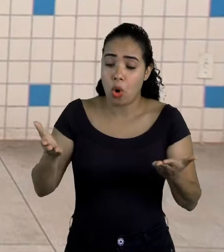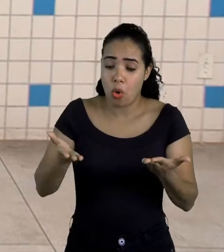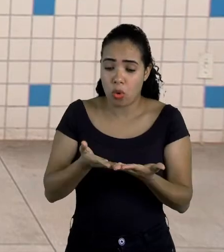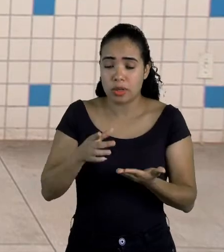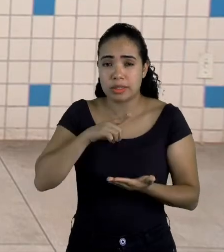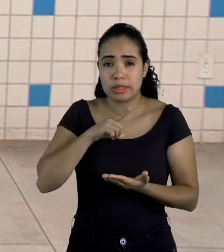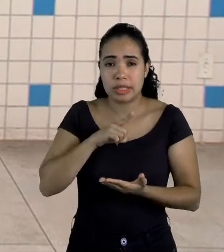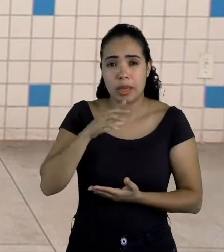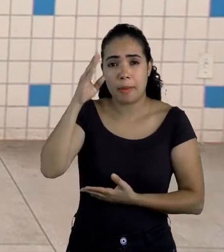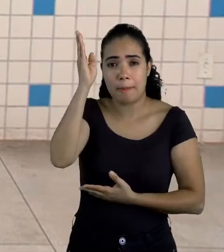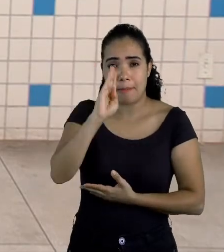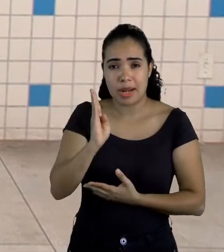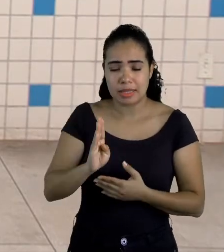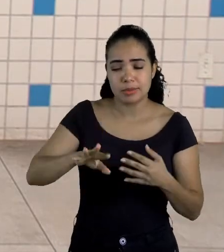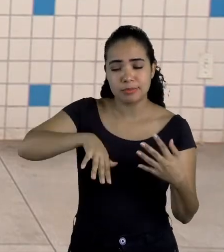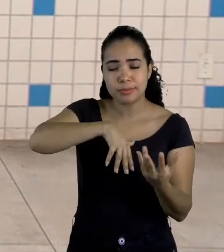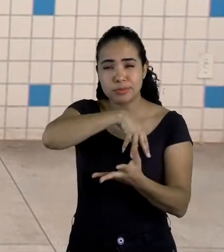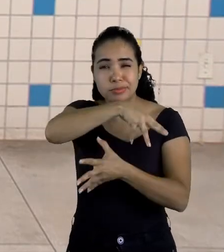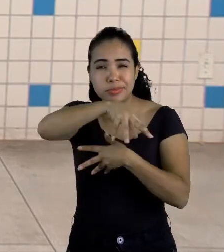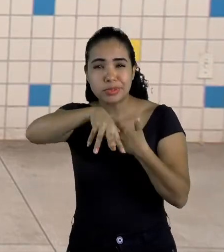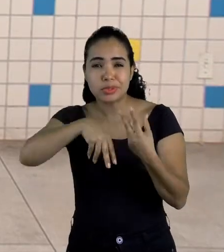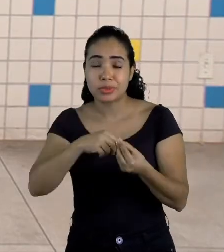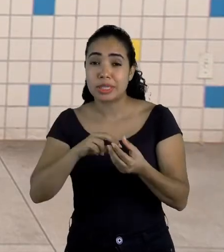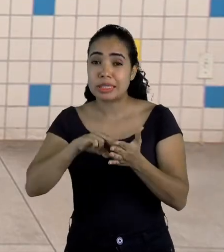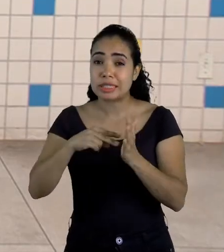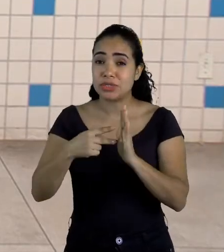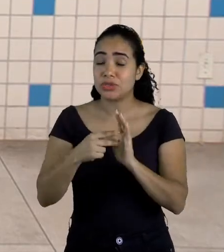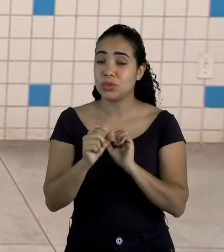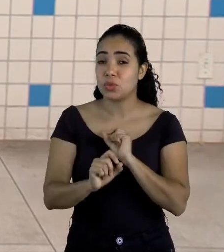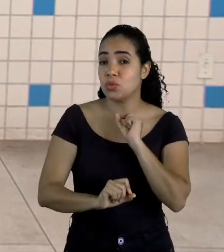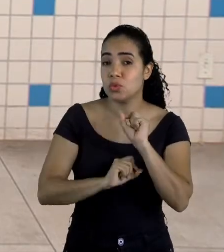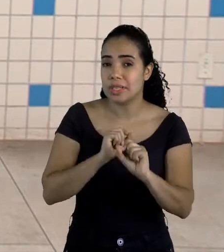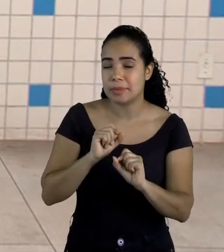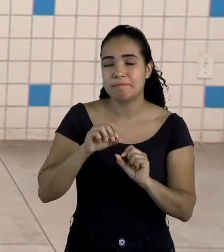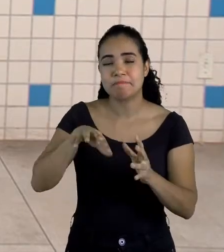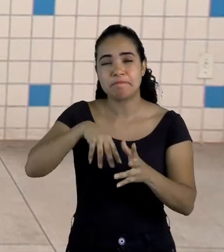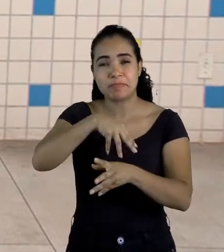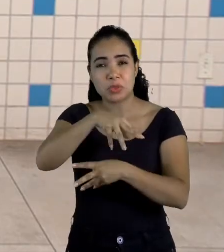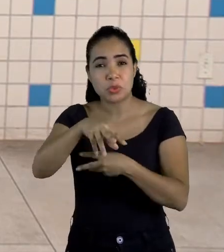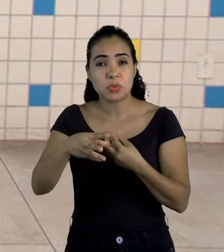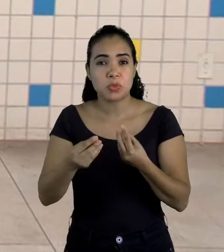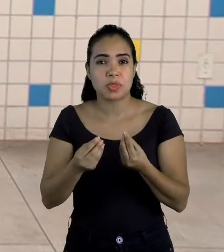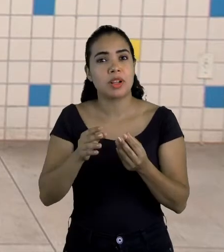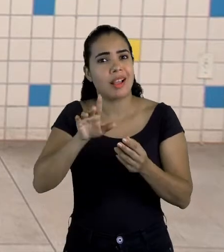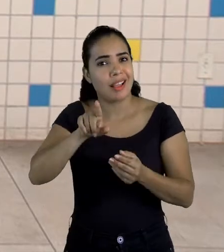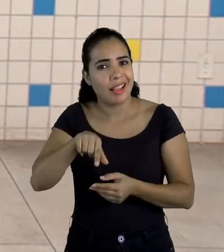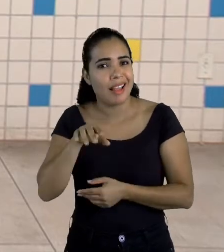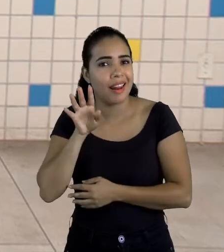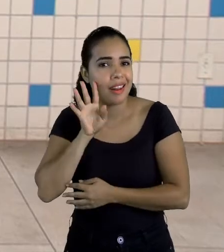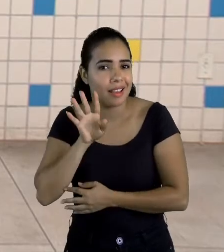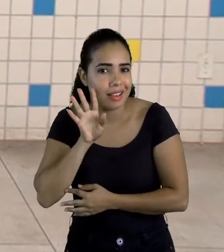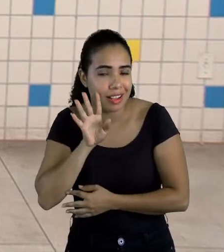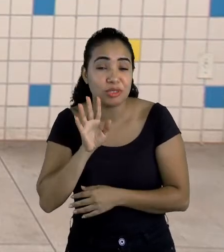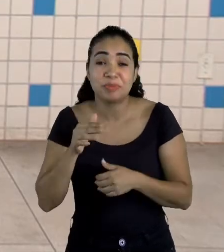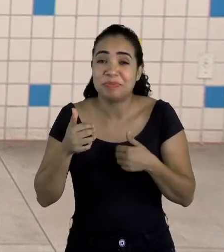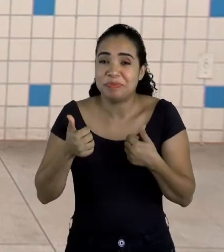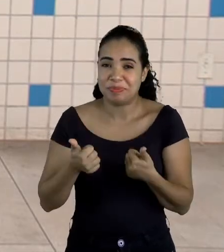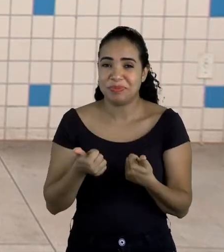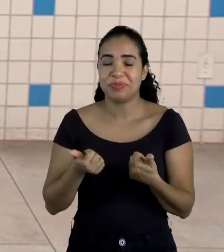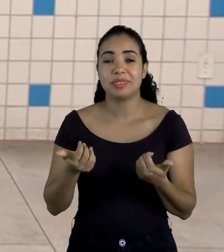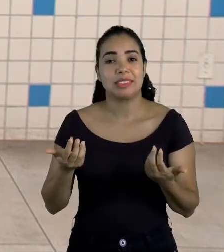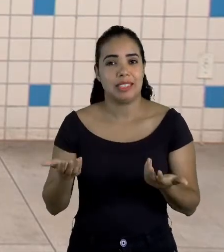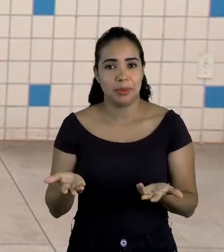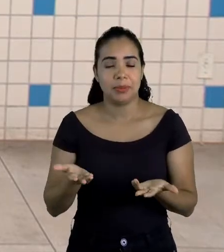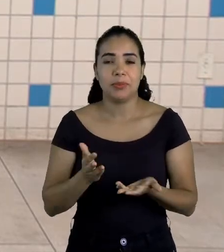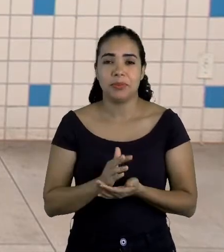miscigenado, ou seja, de grande mistura. Não é legal isso? Bem, e aí